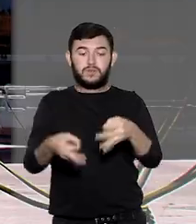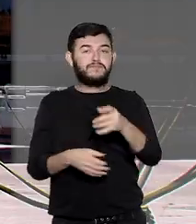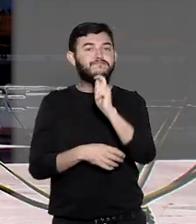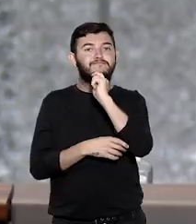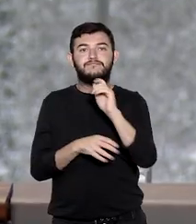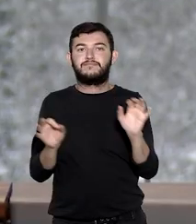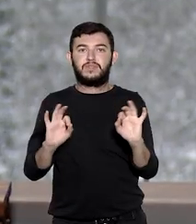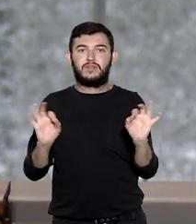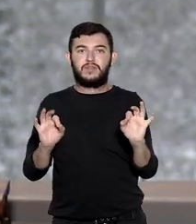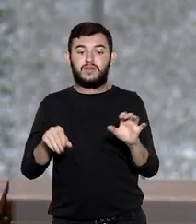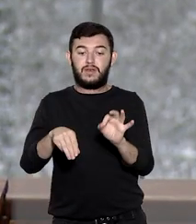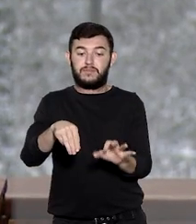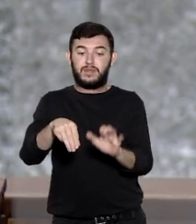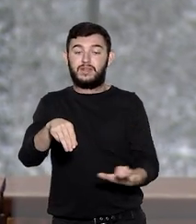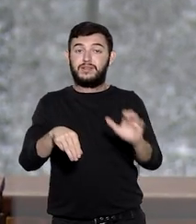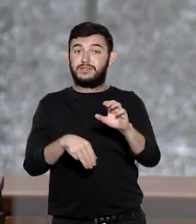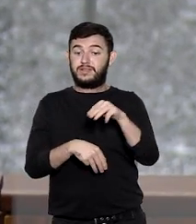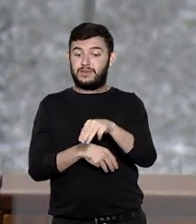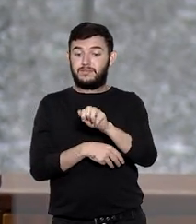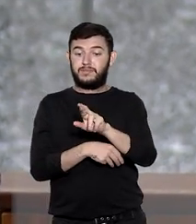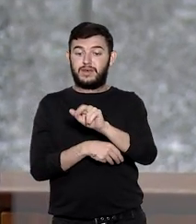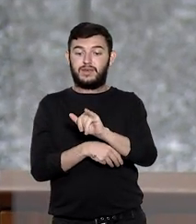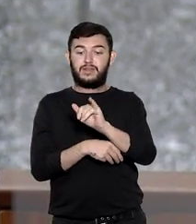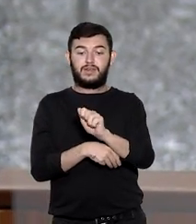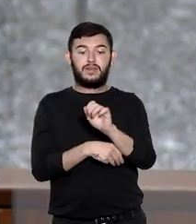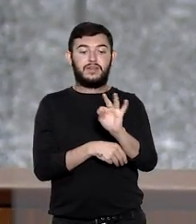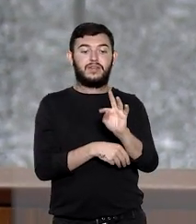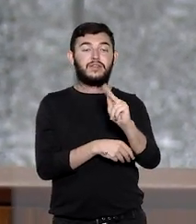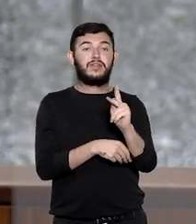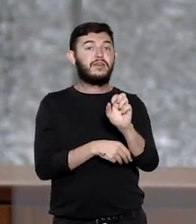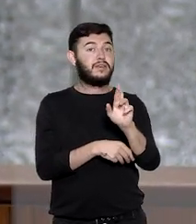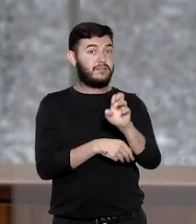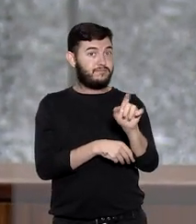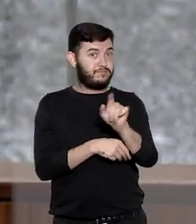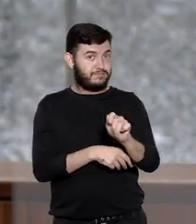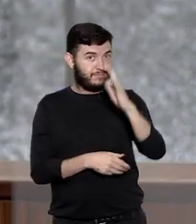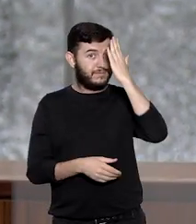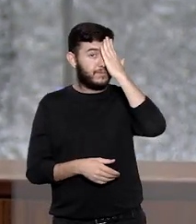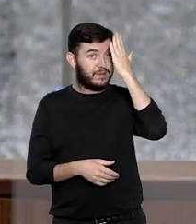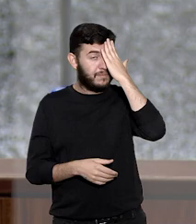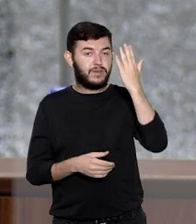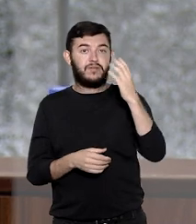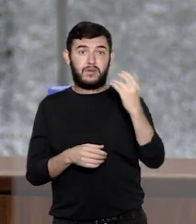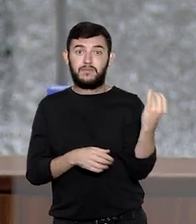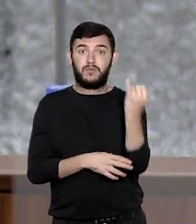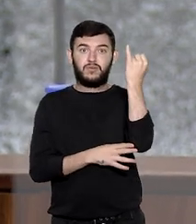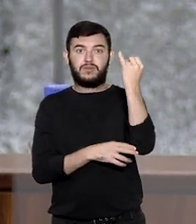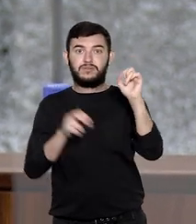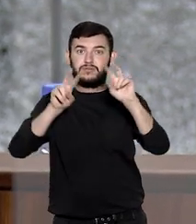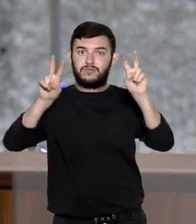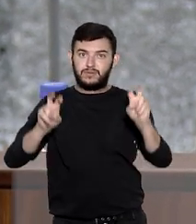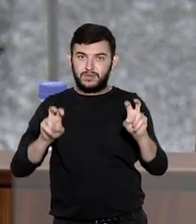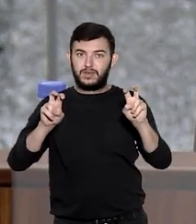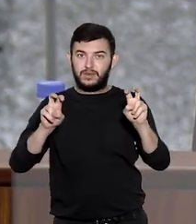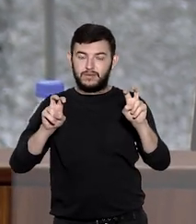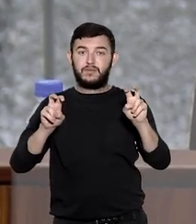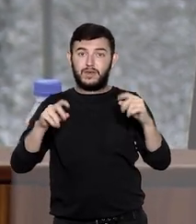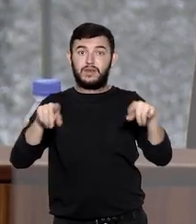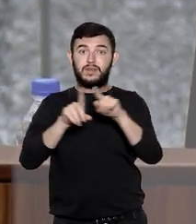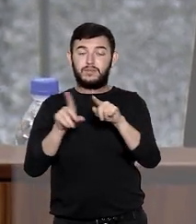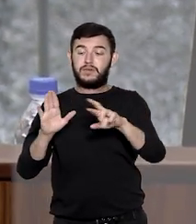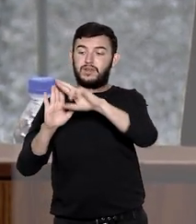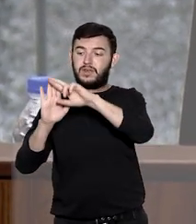de julgamento. Para a ministra Maria Tereza, considerando a relevância da matéria debatida e que a decisão recorrida foi